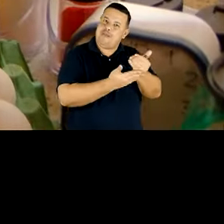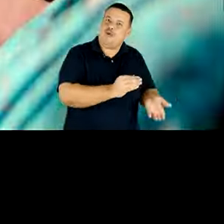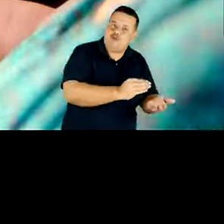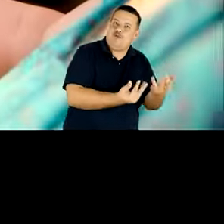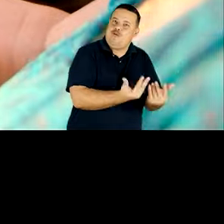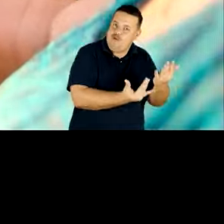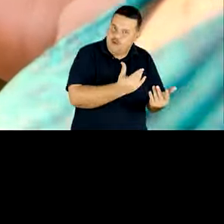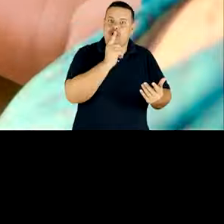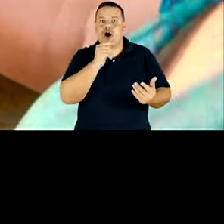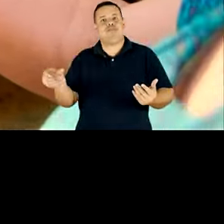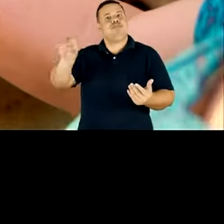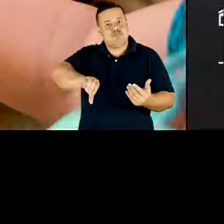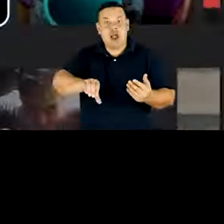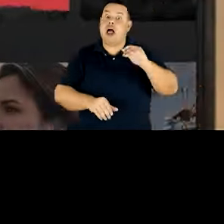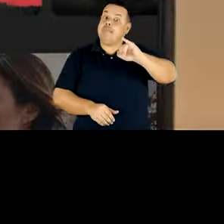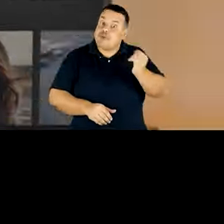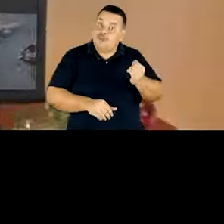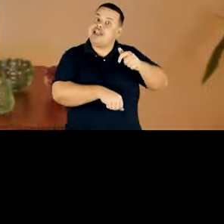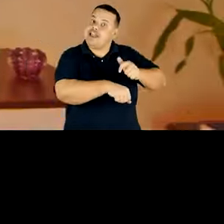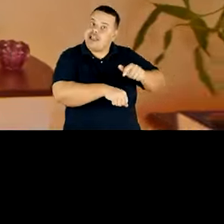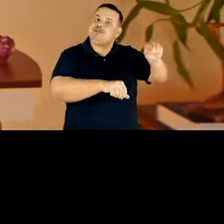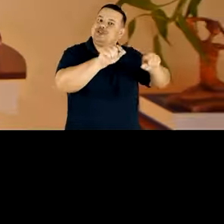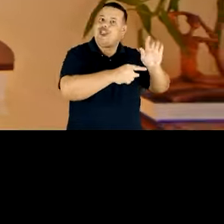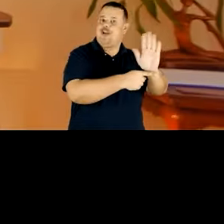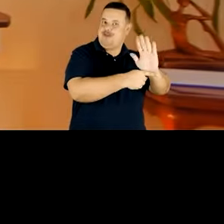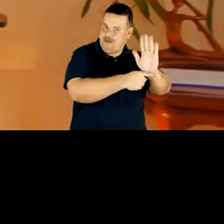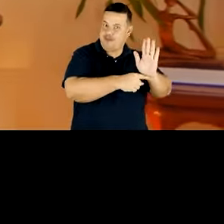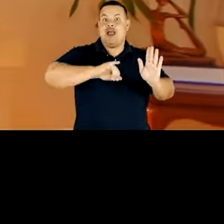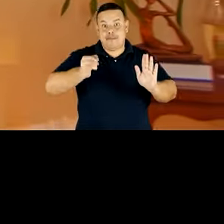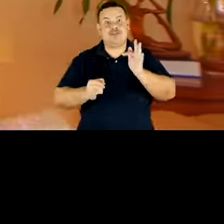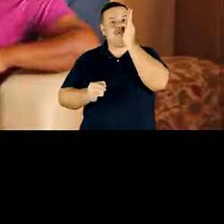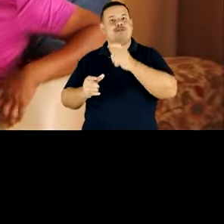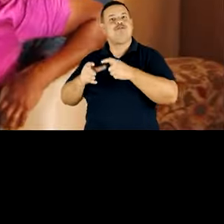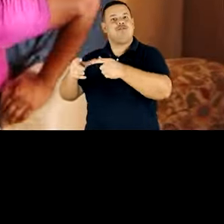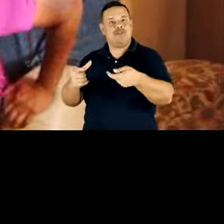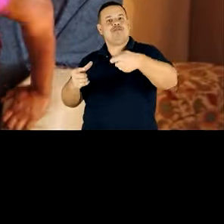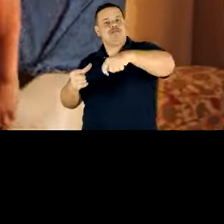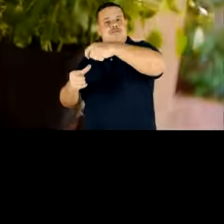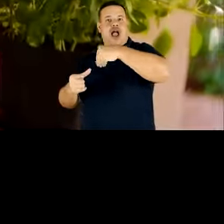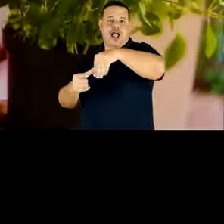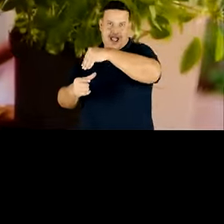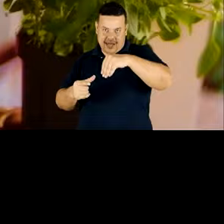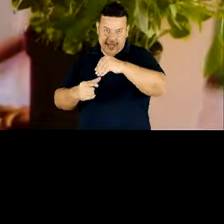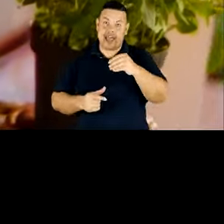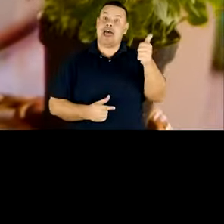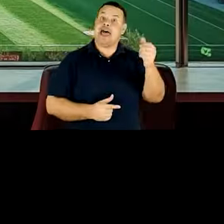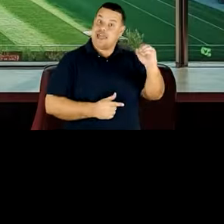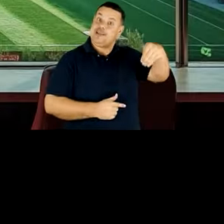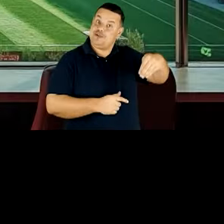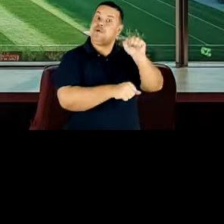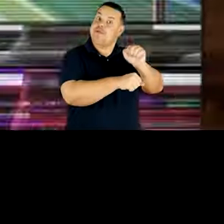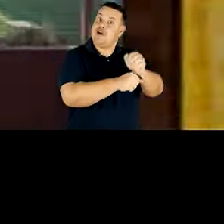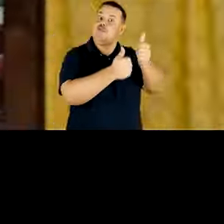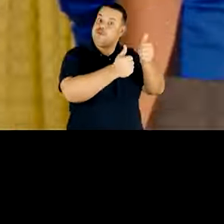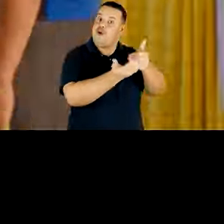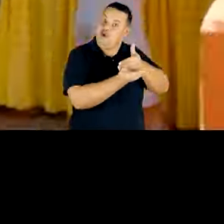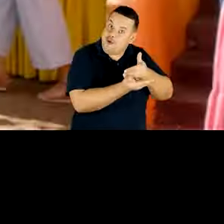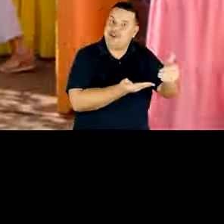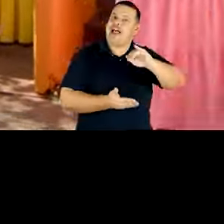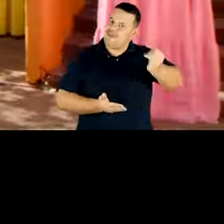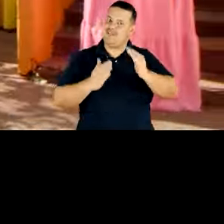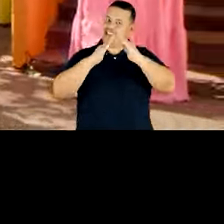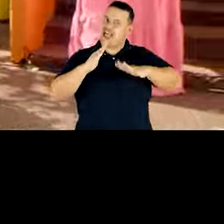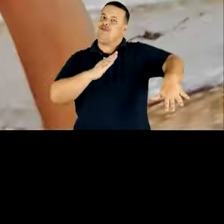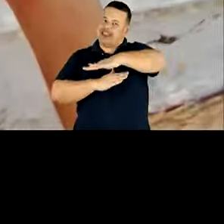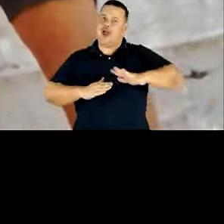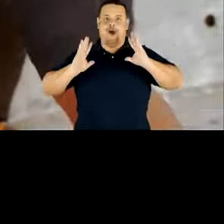é agora. Aproveita que está esperando o bolo assar para eliminar qualquer água parada. Tem 10 minutinhos esperando o mozão escolher o filme? Aproveita para colocar areia nos